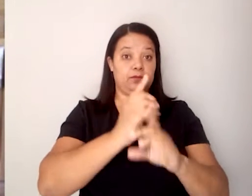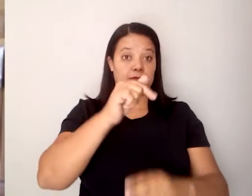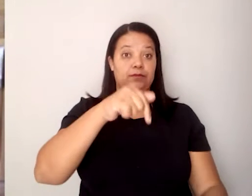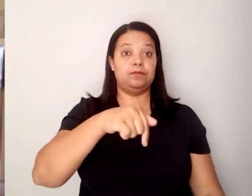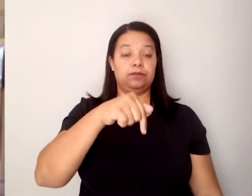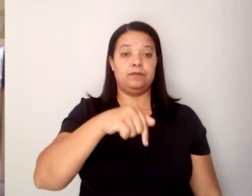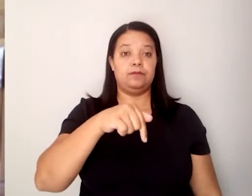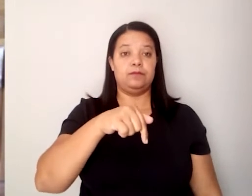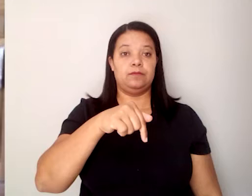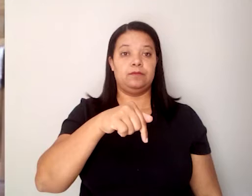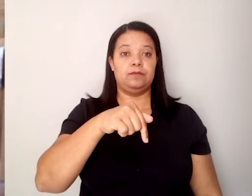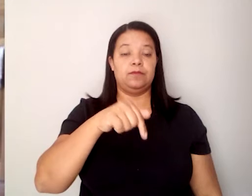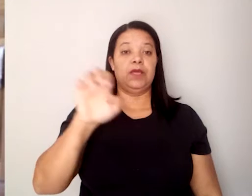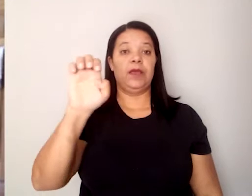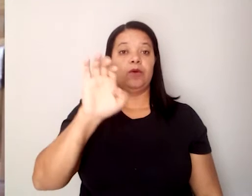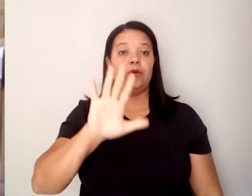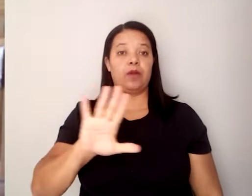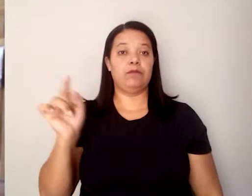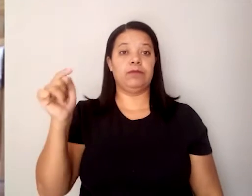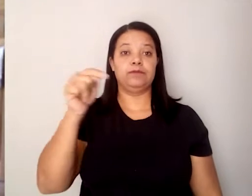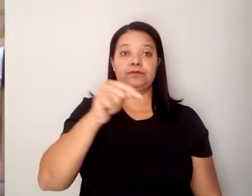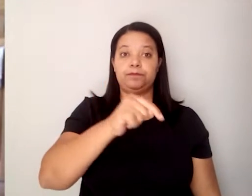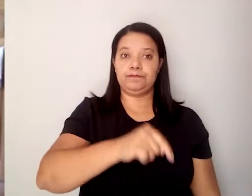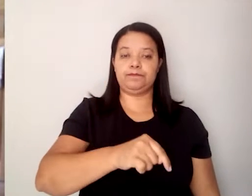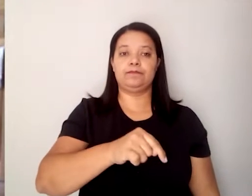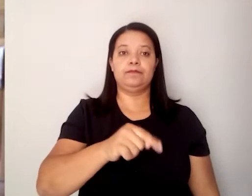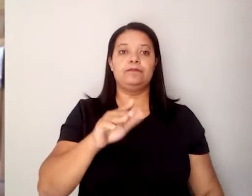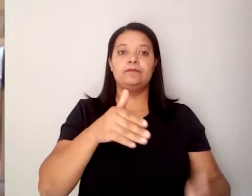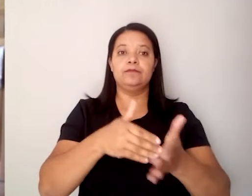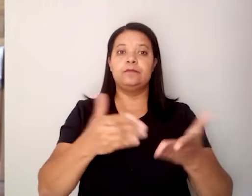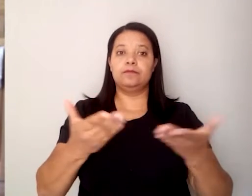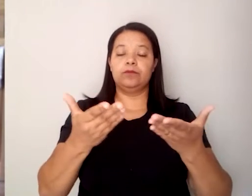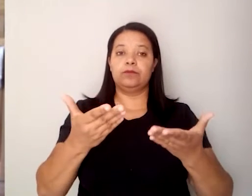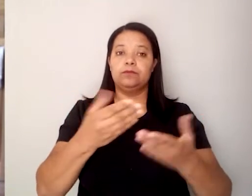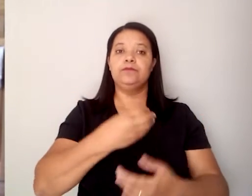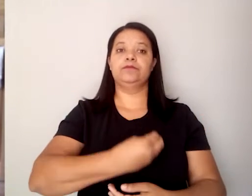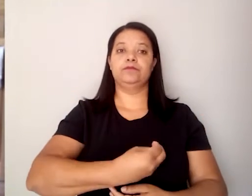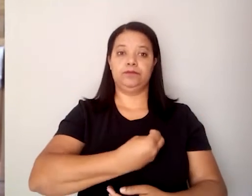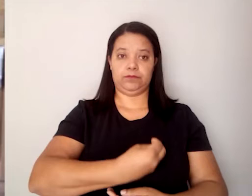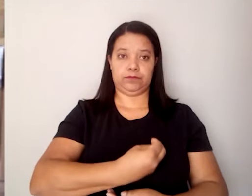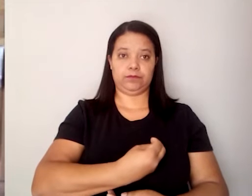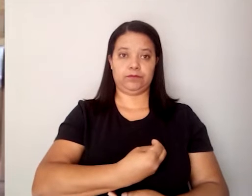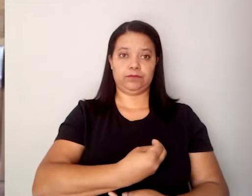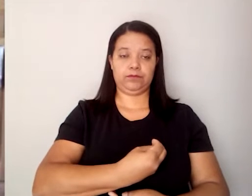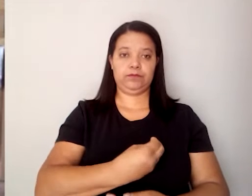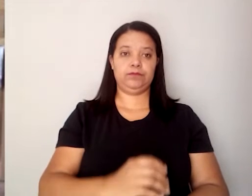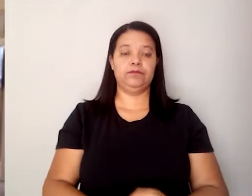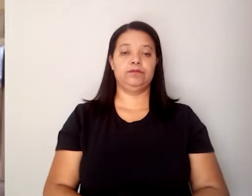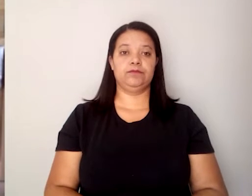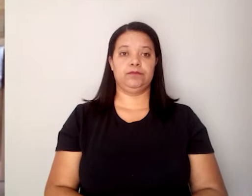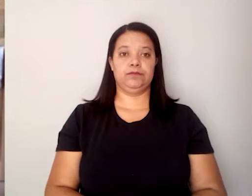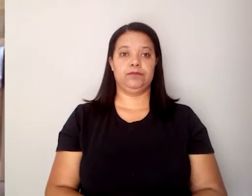aqui pelos europeus e que sobrevivem de alguma forma até hoje?